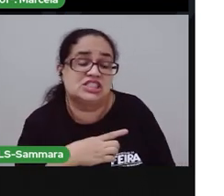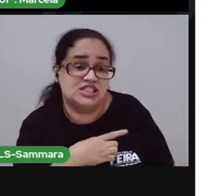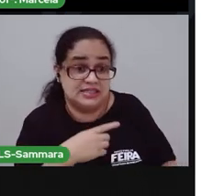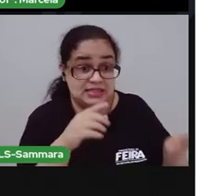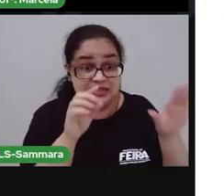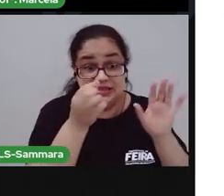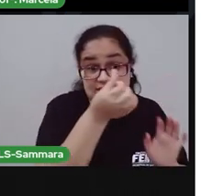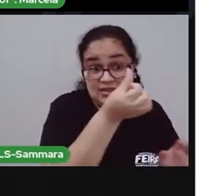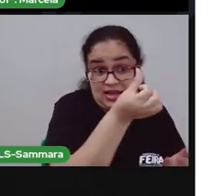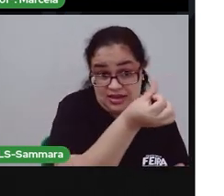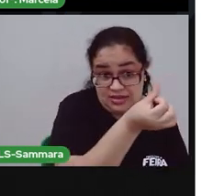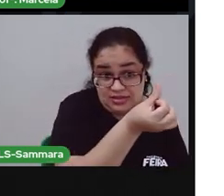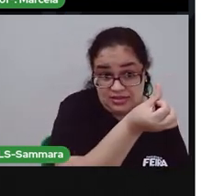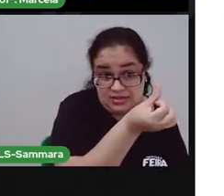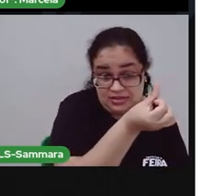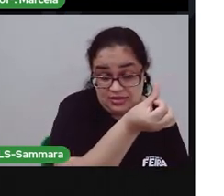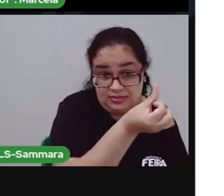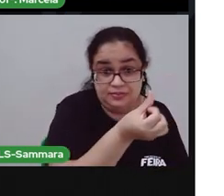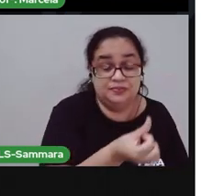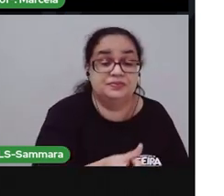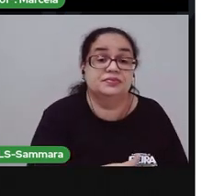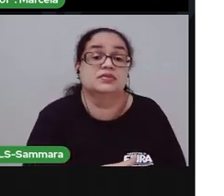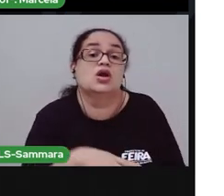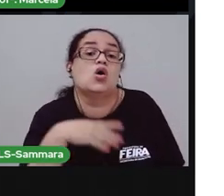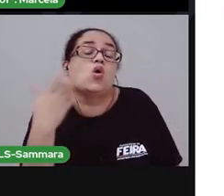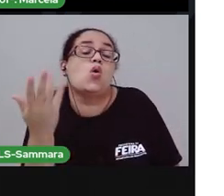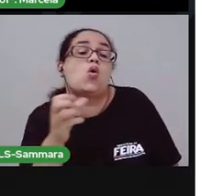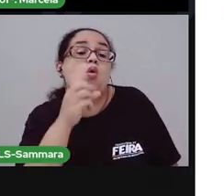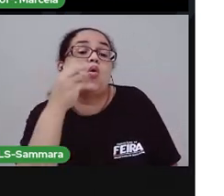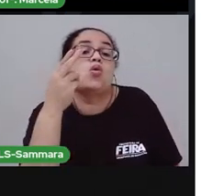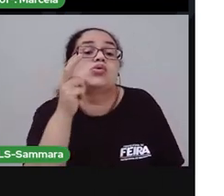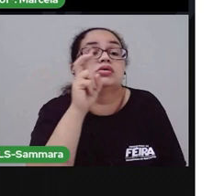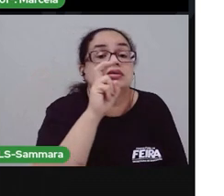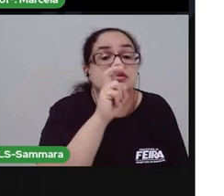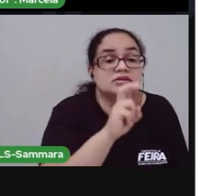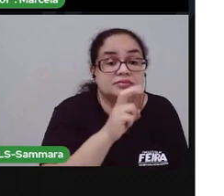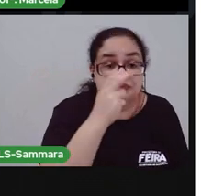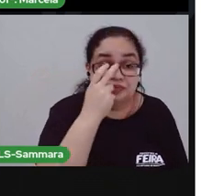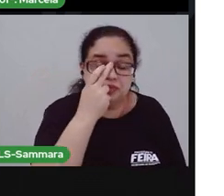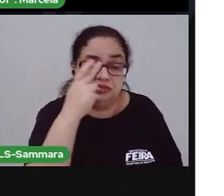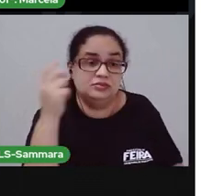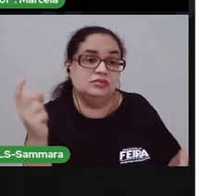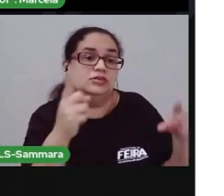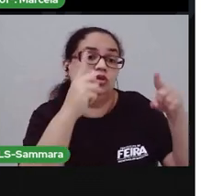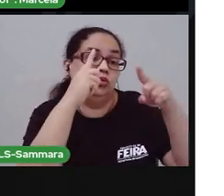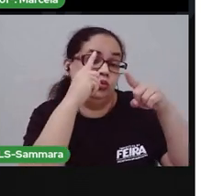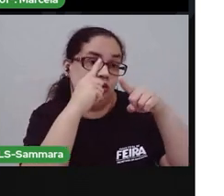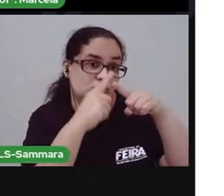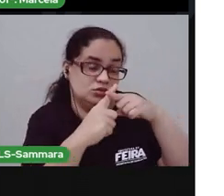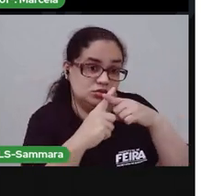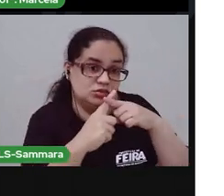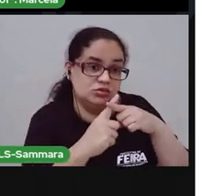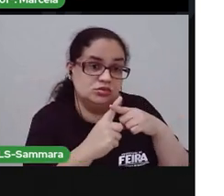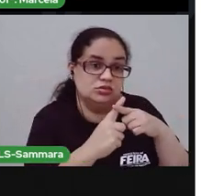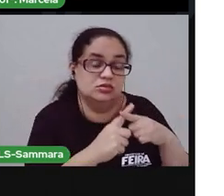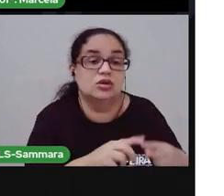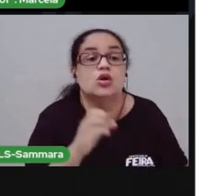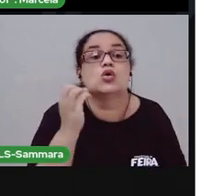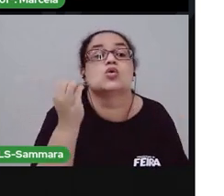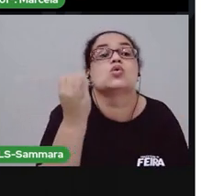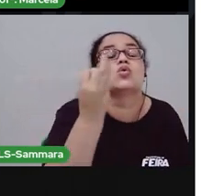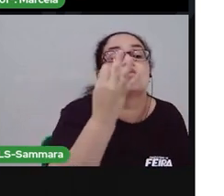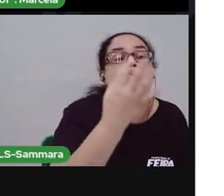Tinha seis ou cinco? Marca um X aqui. Diz quantos